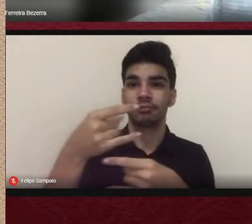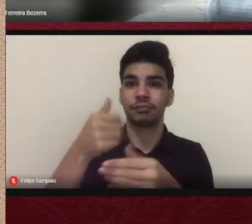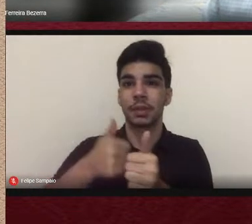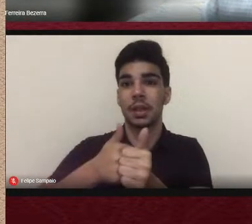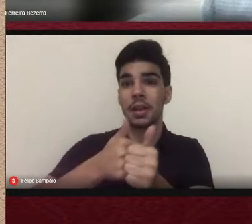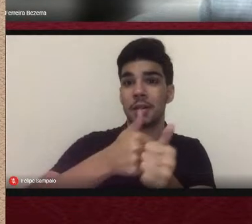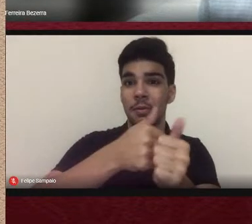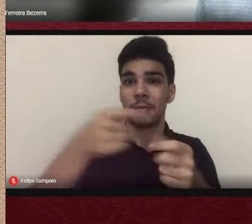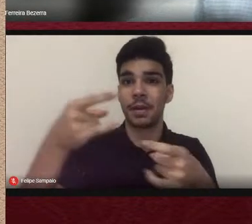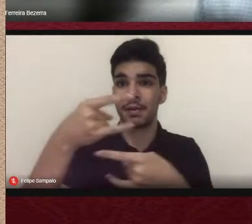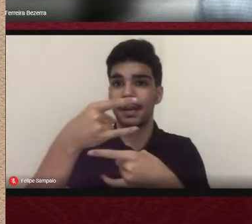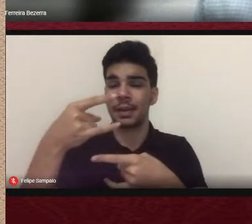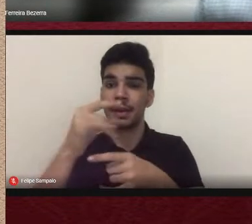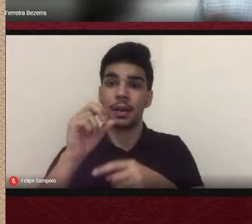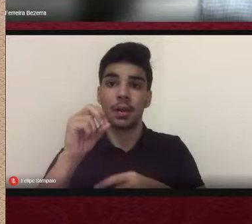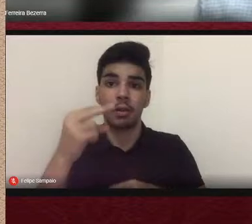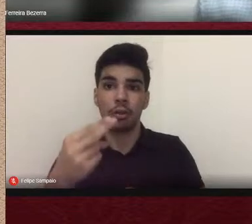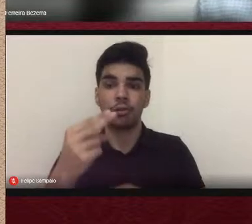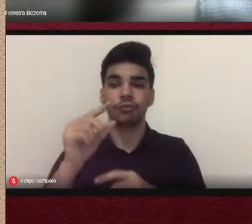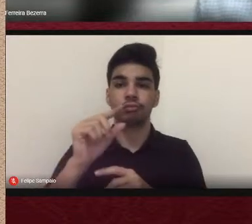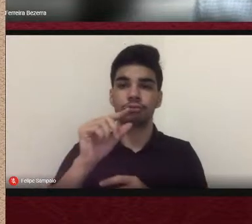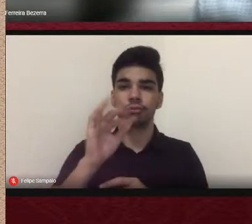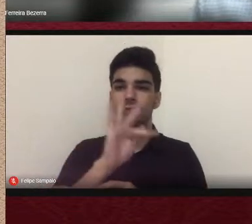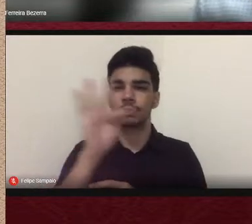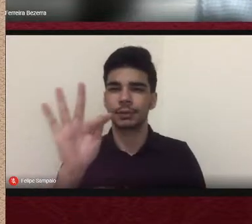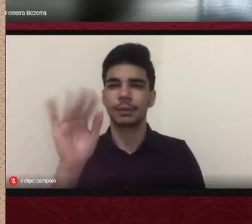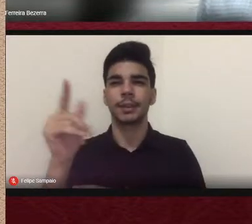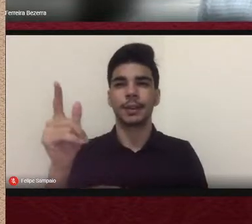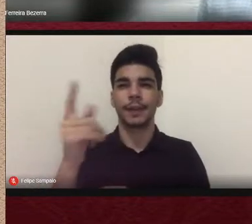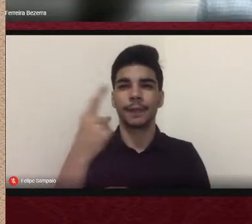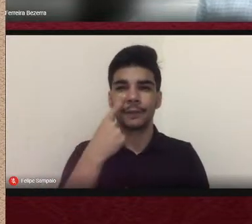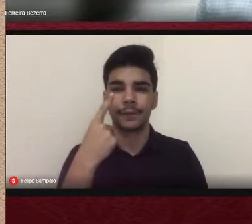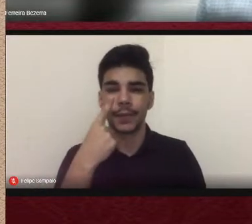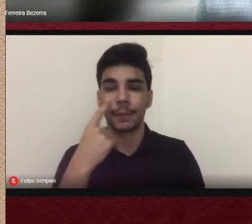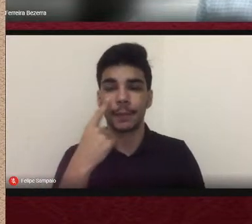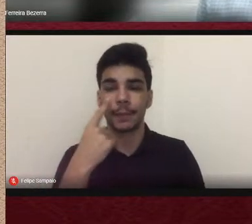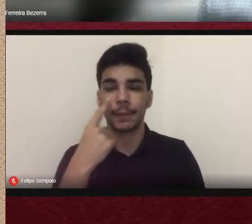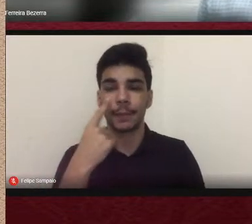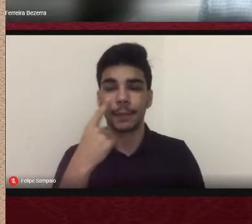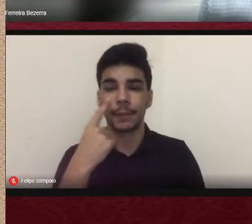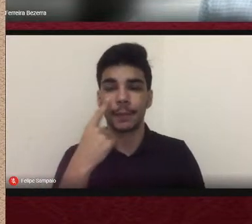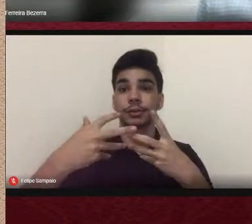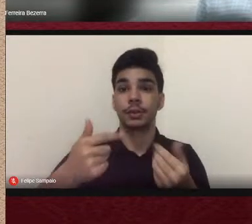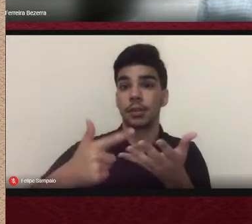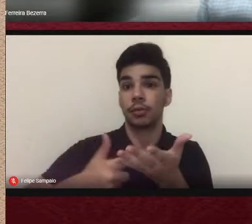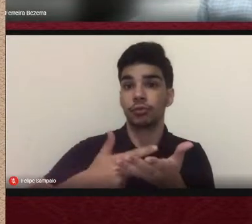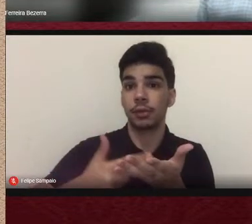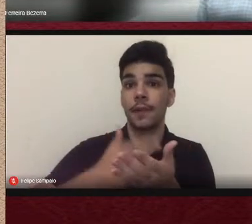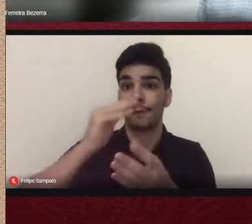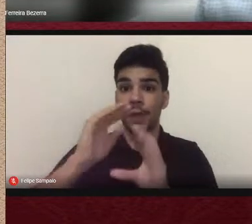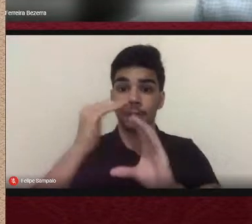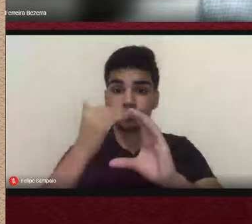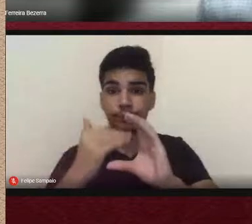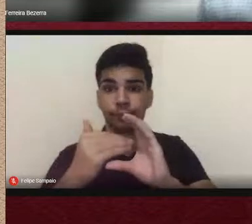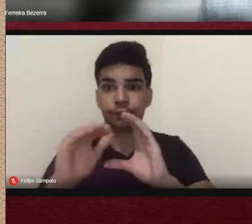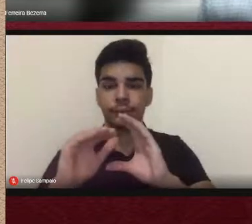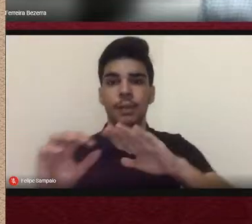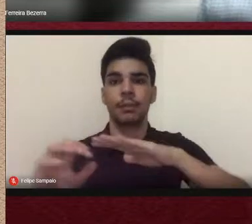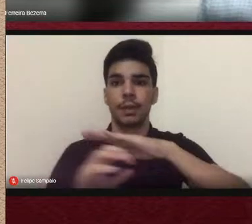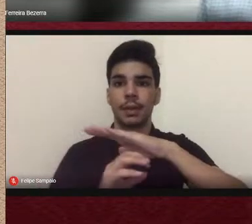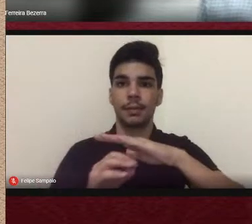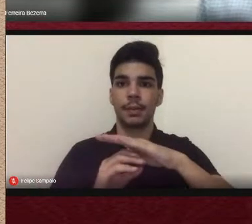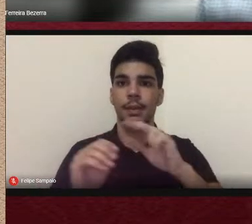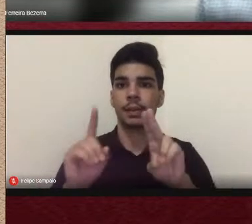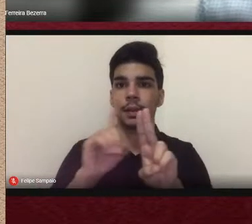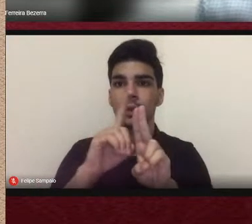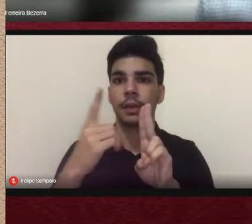a assistir posteriormente, que todos os livros publicados pela editora da UFGD, impressos, eles estão